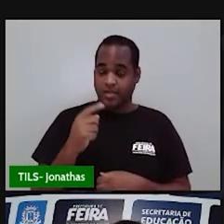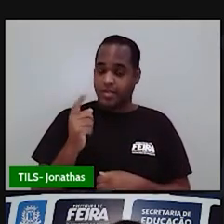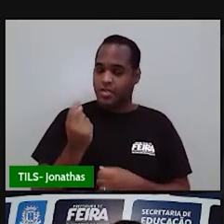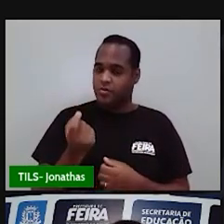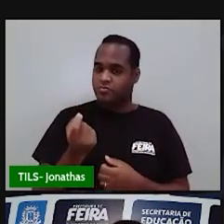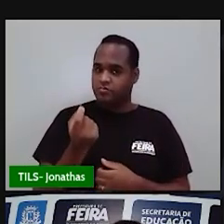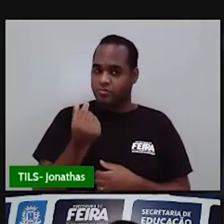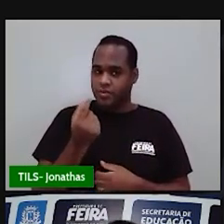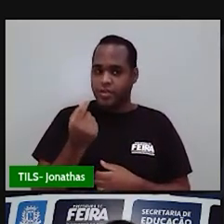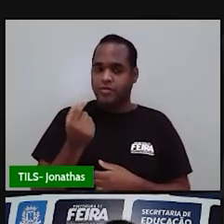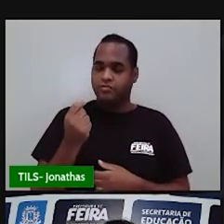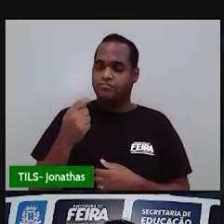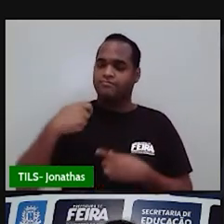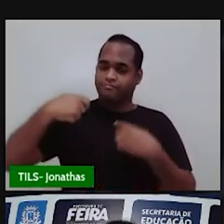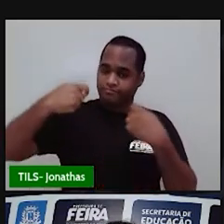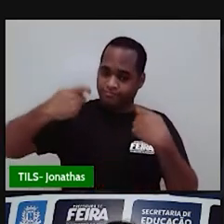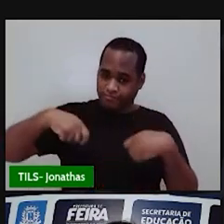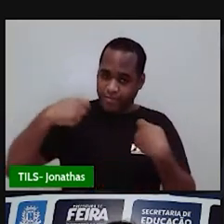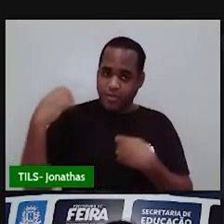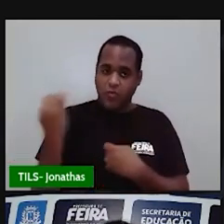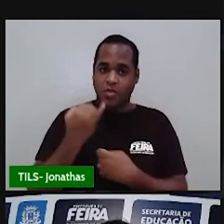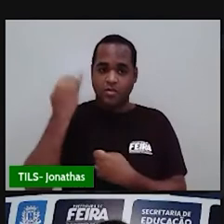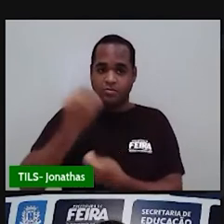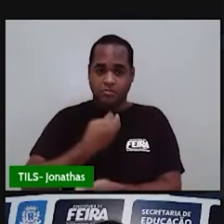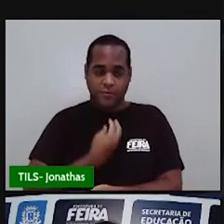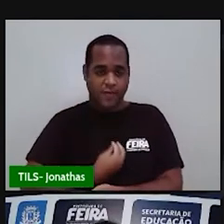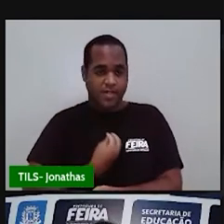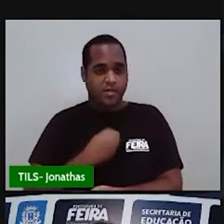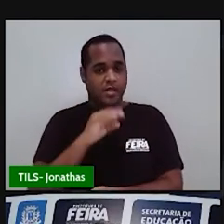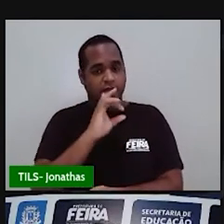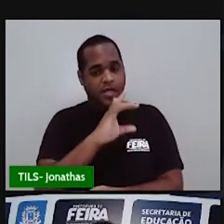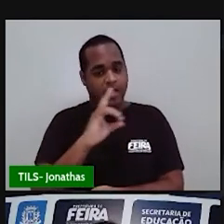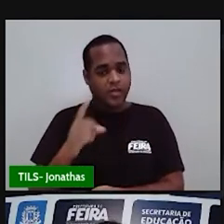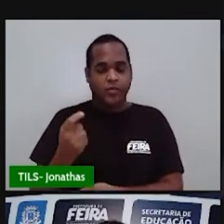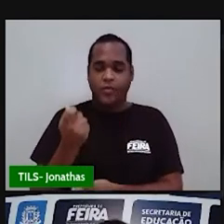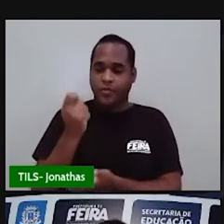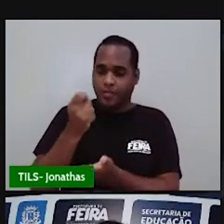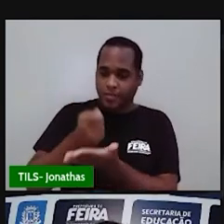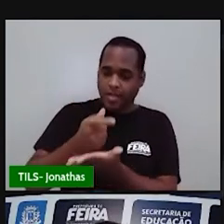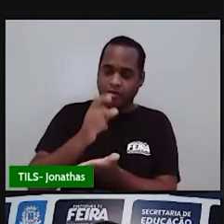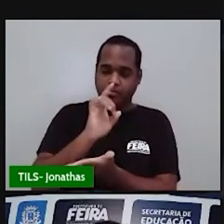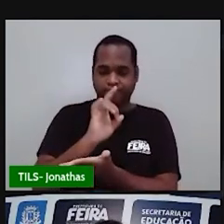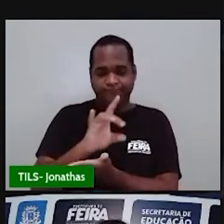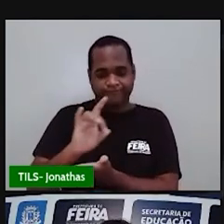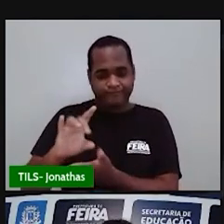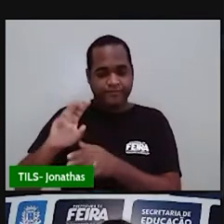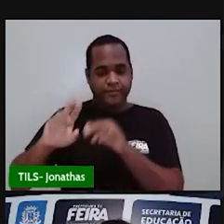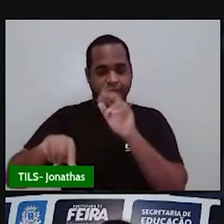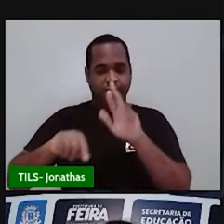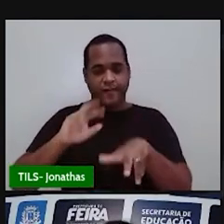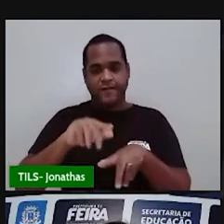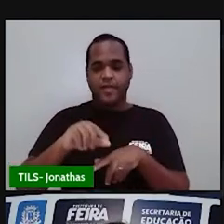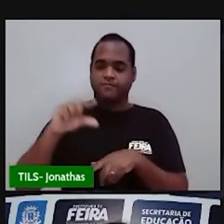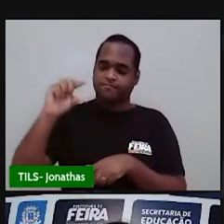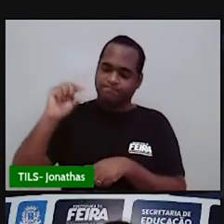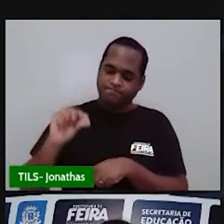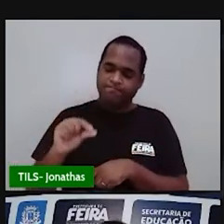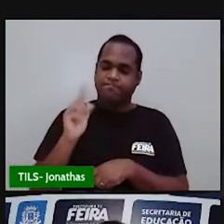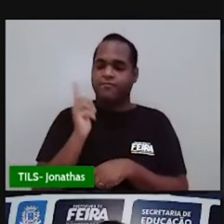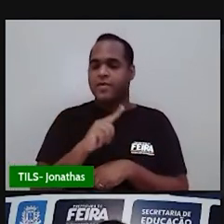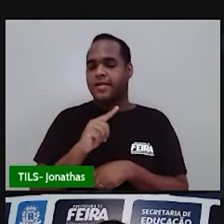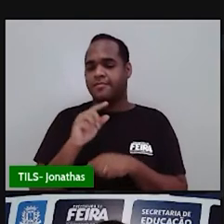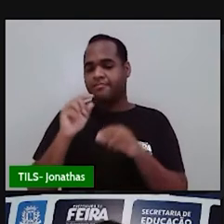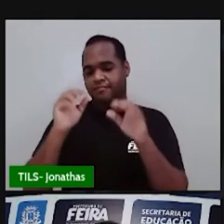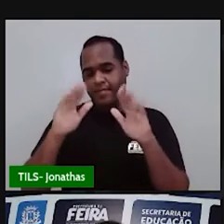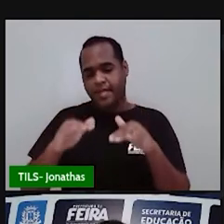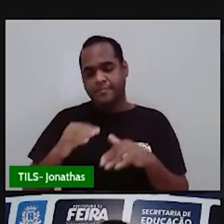que a gente, de fato, precisa para que a gente pague, né, o mais barato que a